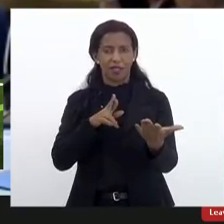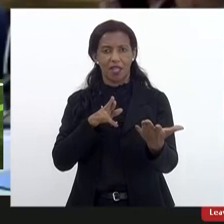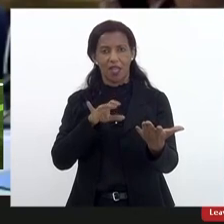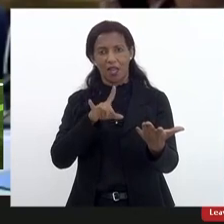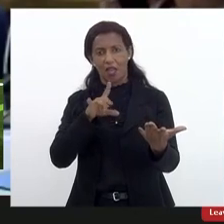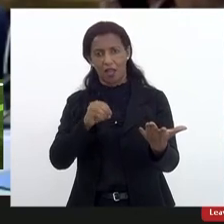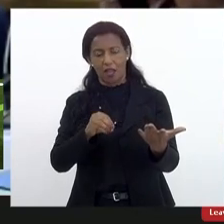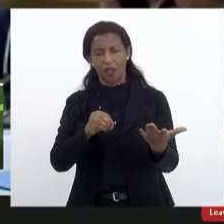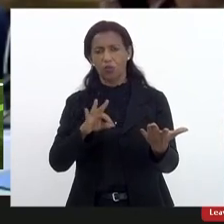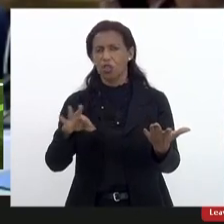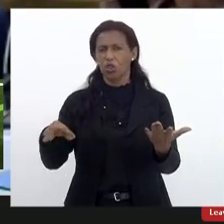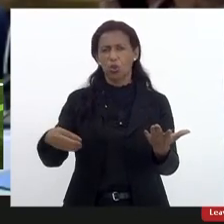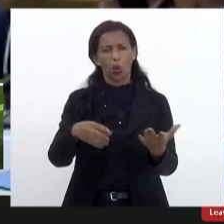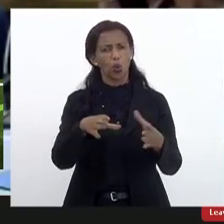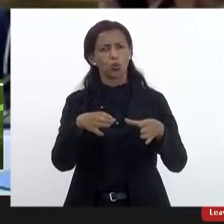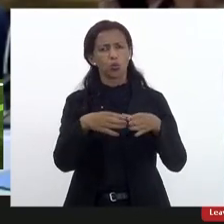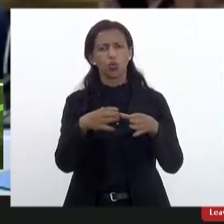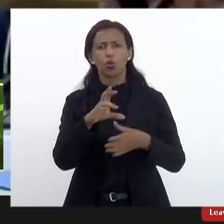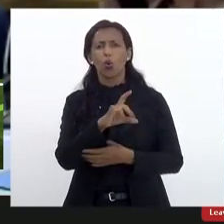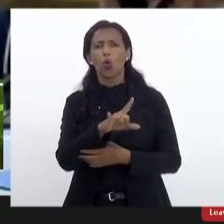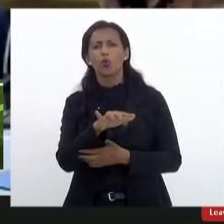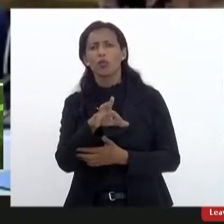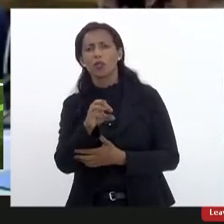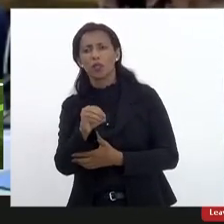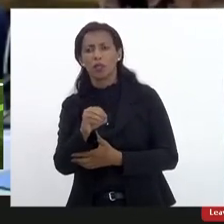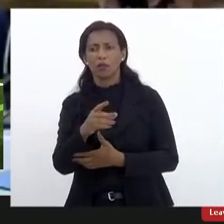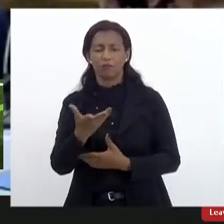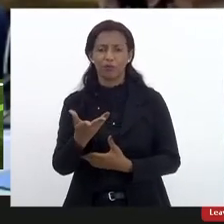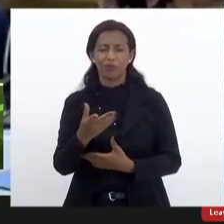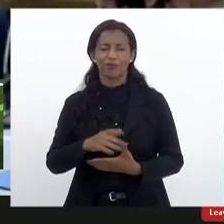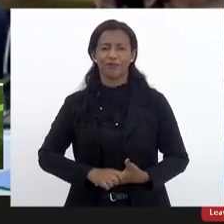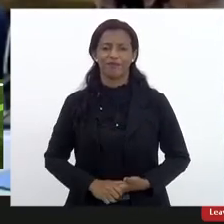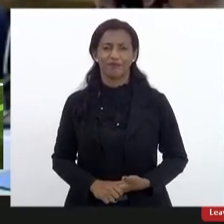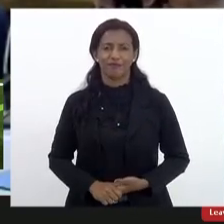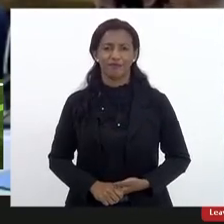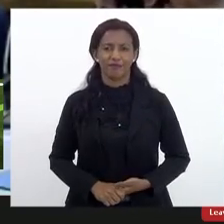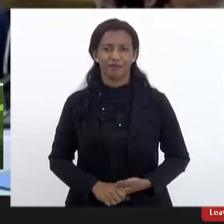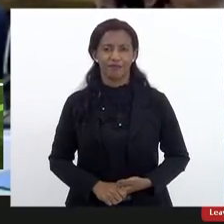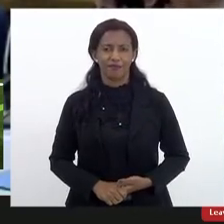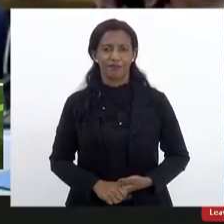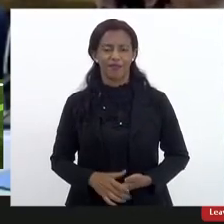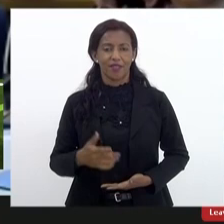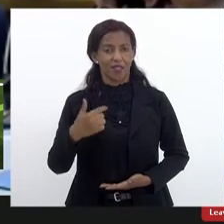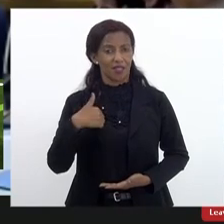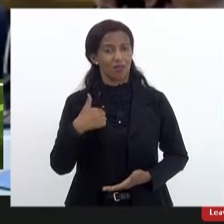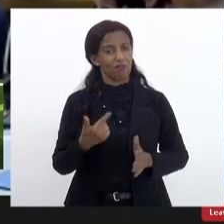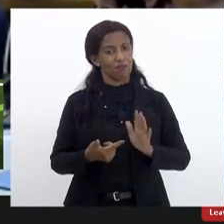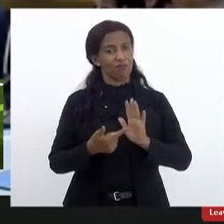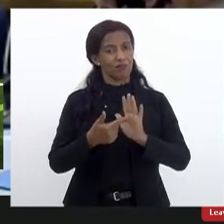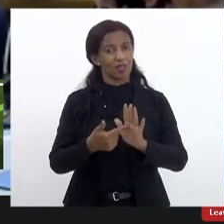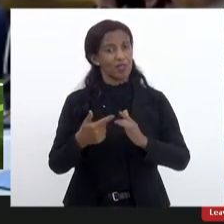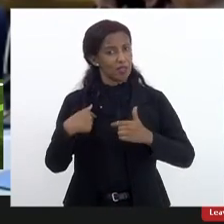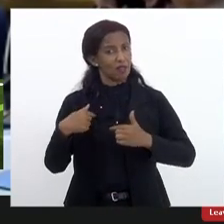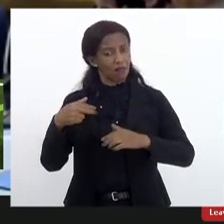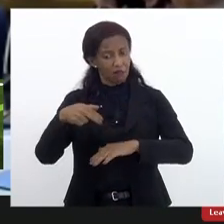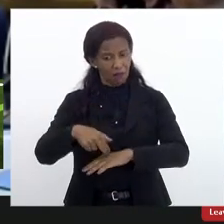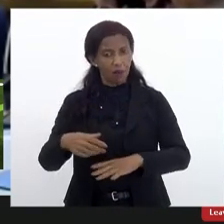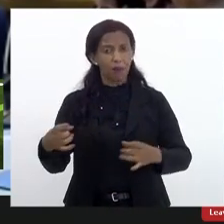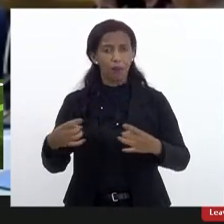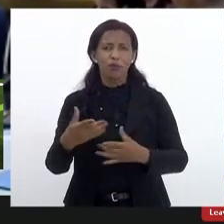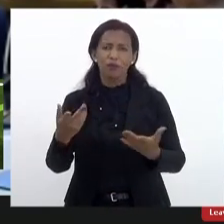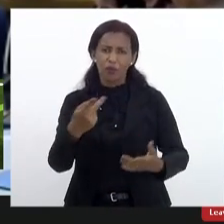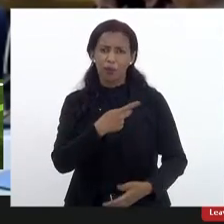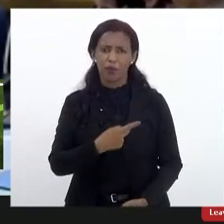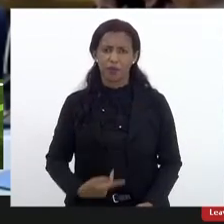Tonassi e todos os conselheiros, viu? Eu queria fazer essa ponderação e me colocar à disposição, viu,